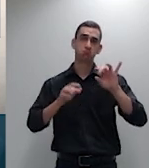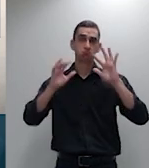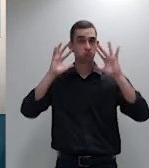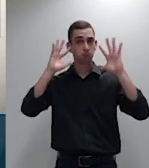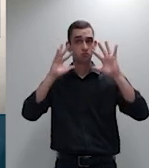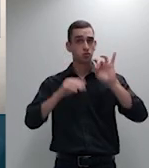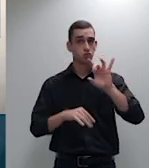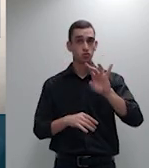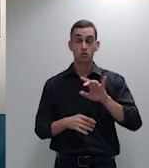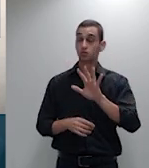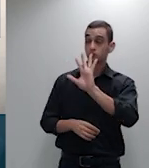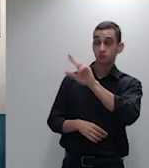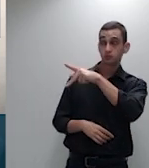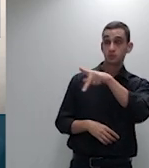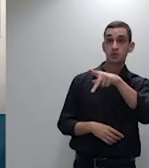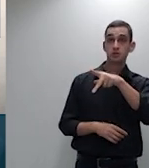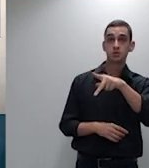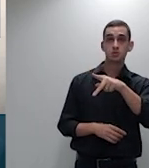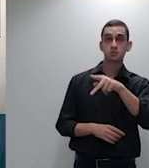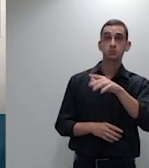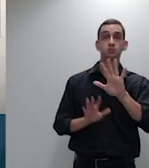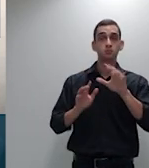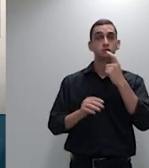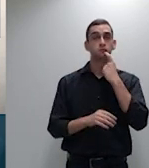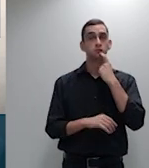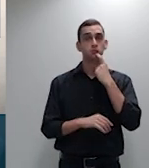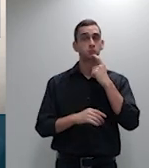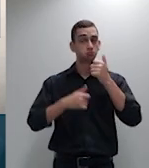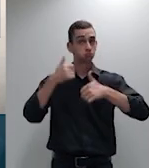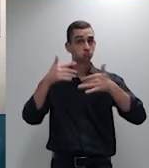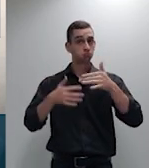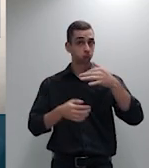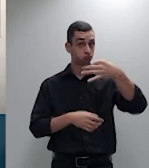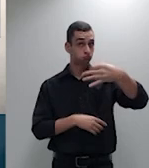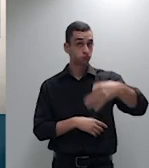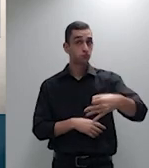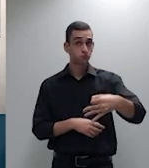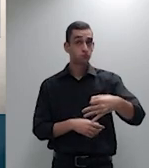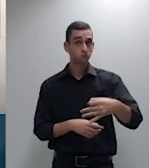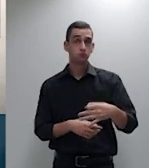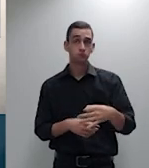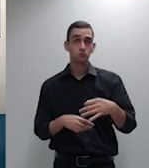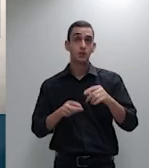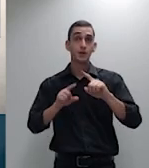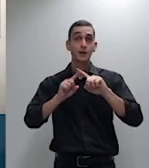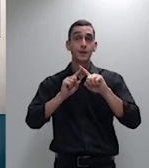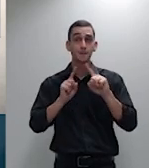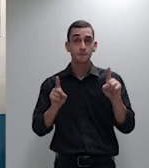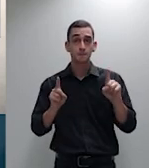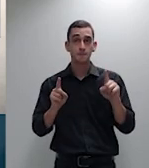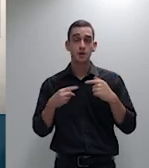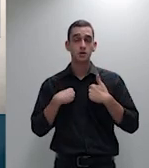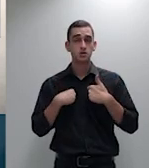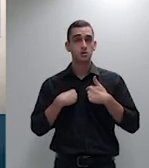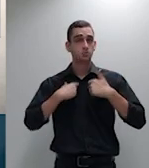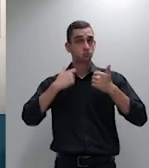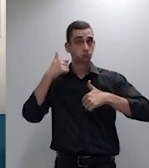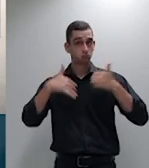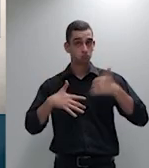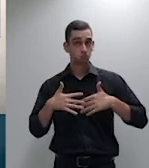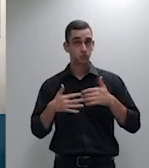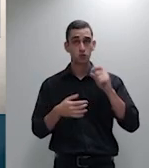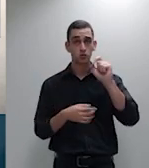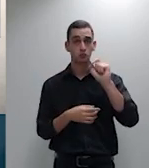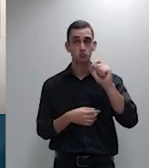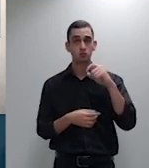a ponderação do ministro Salomão é bem pertinente mas eu fico aqui a pensar em que